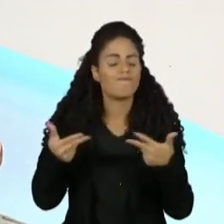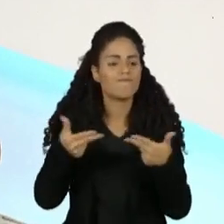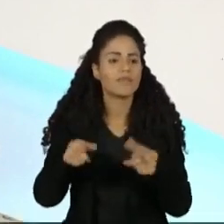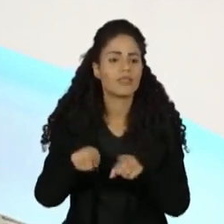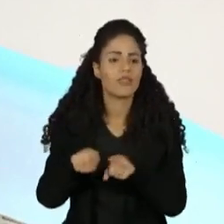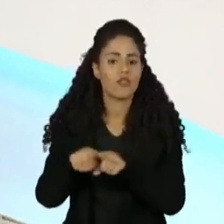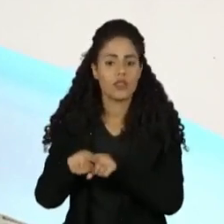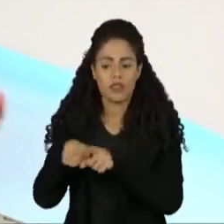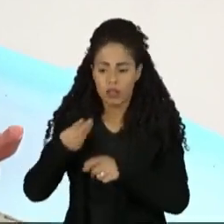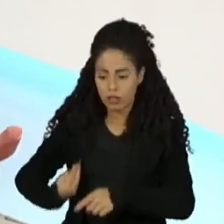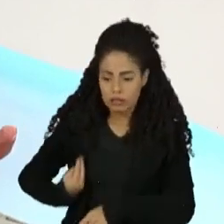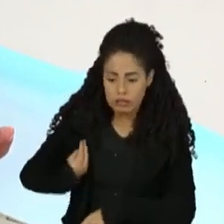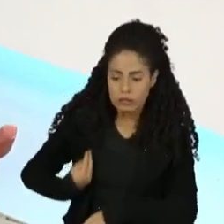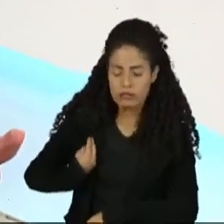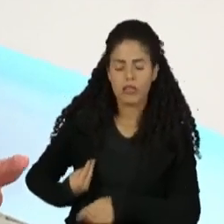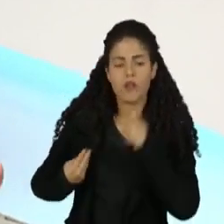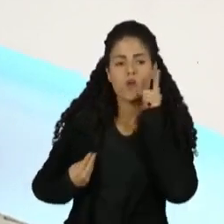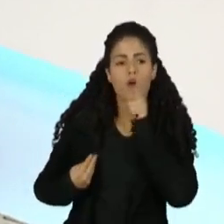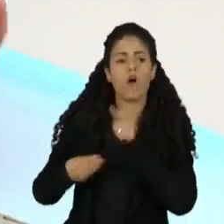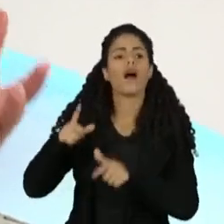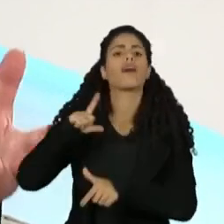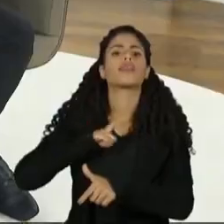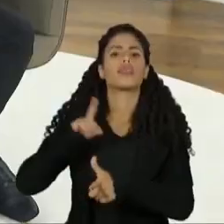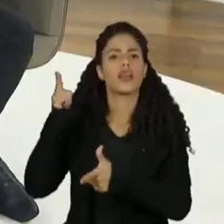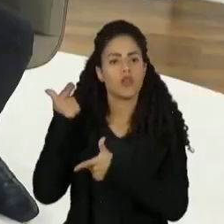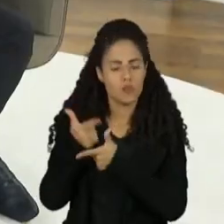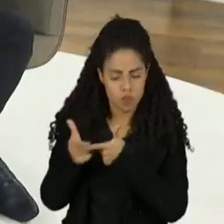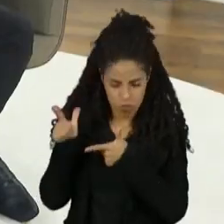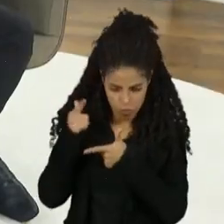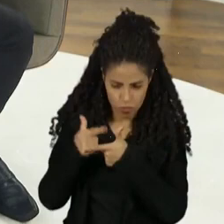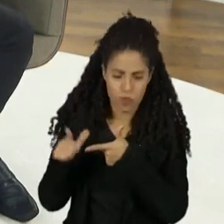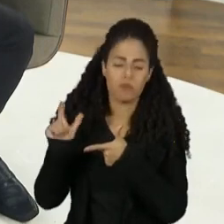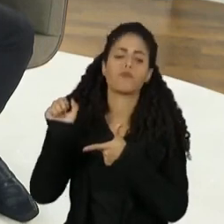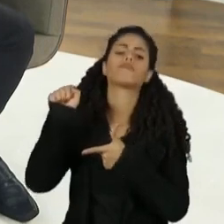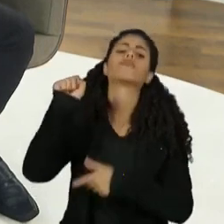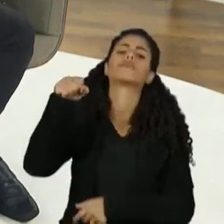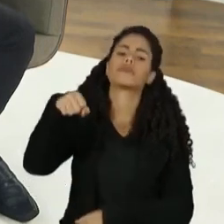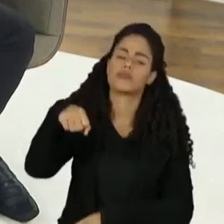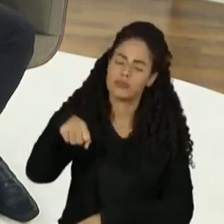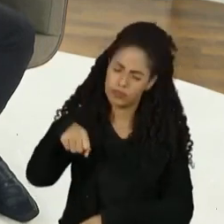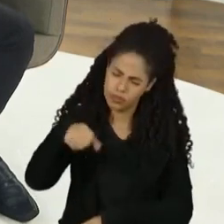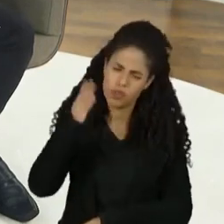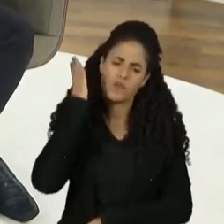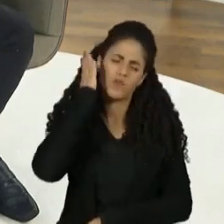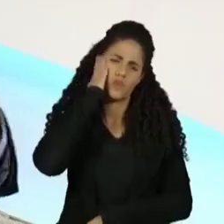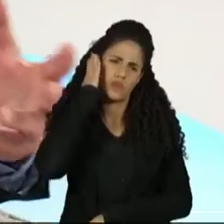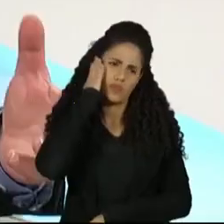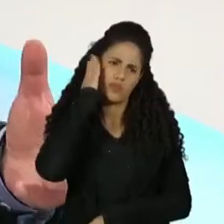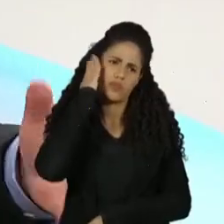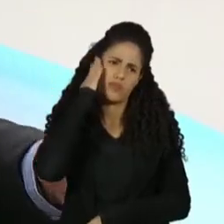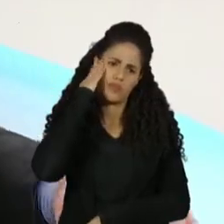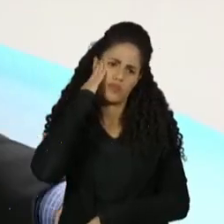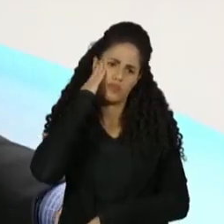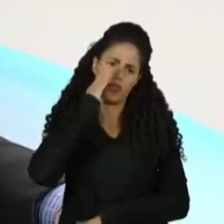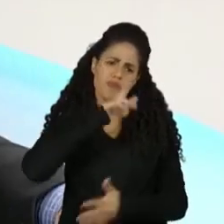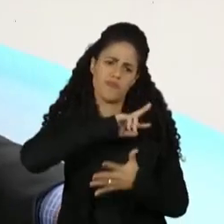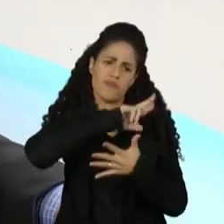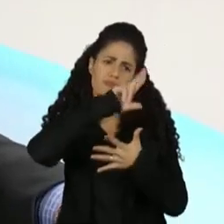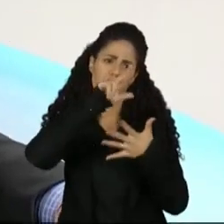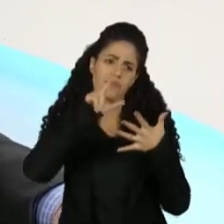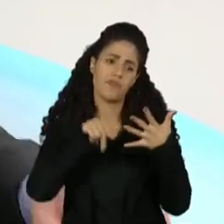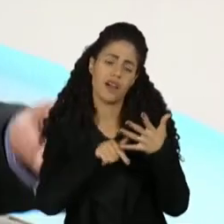dentro da universidade. Eu sei que existem problemas, eu sei que eu preciso me ater a várias questões de